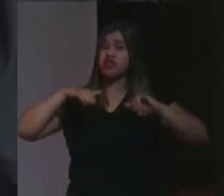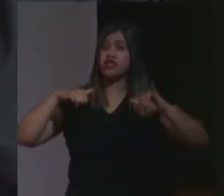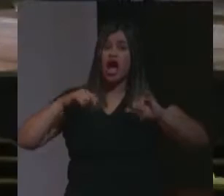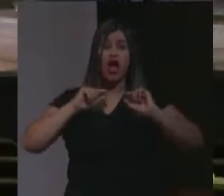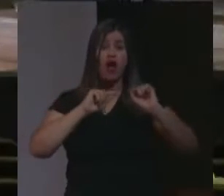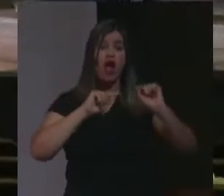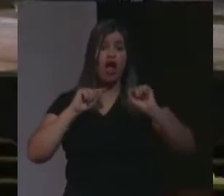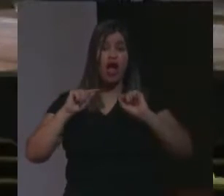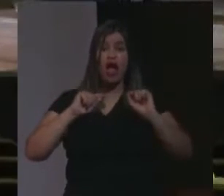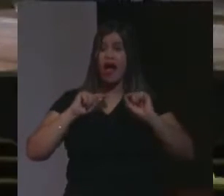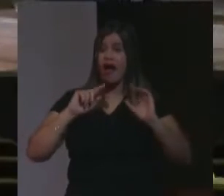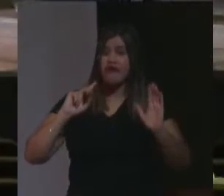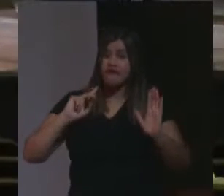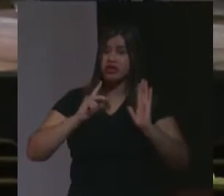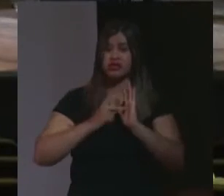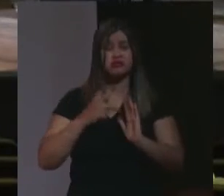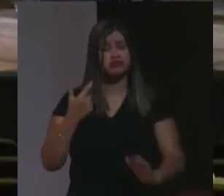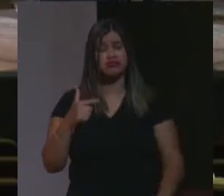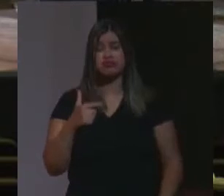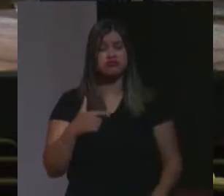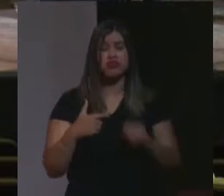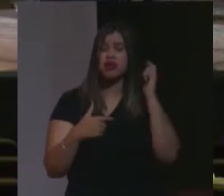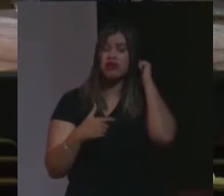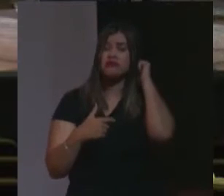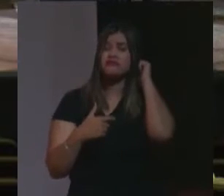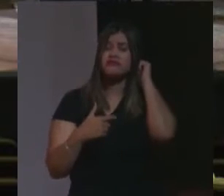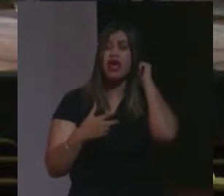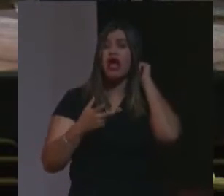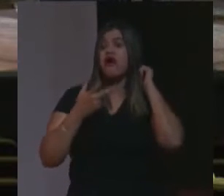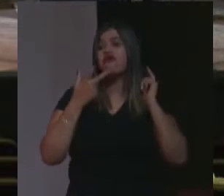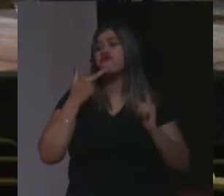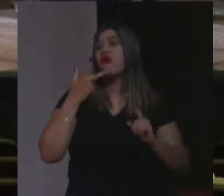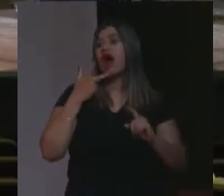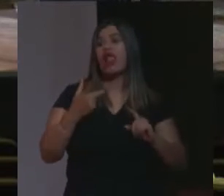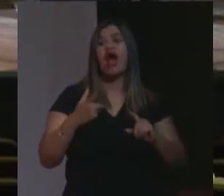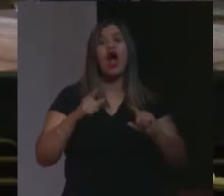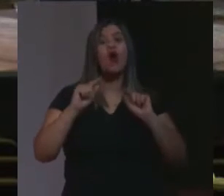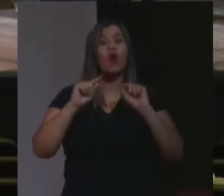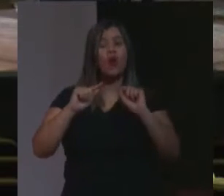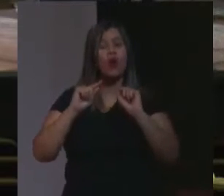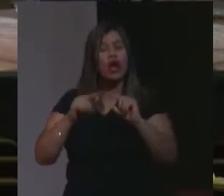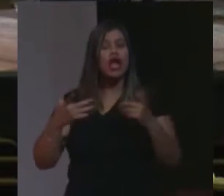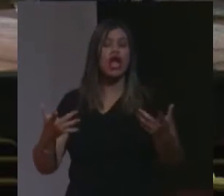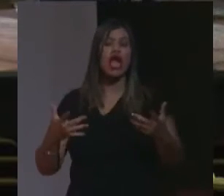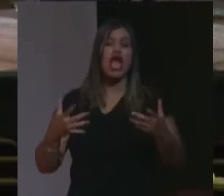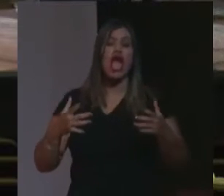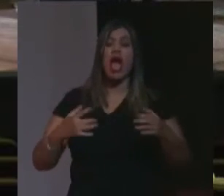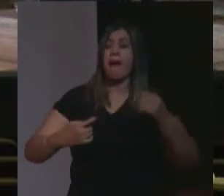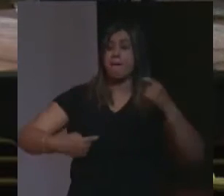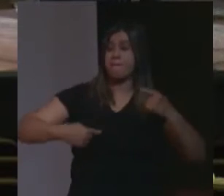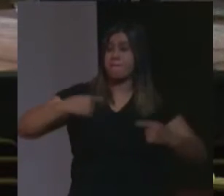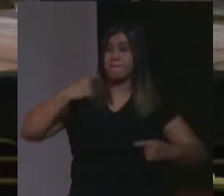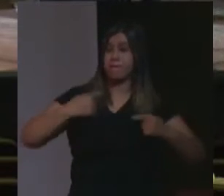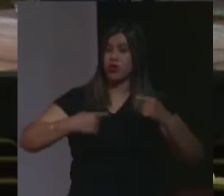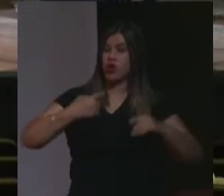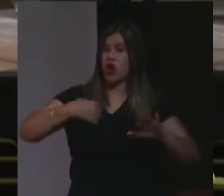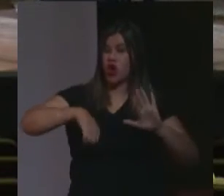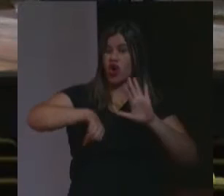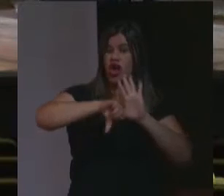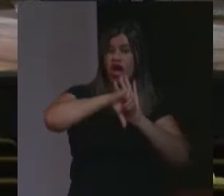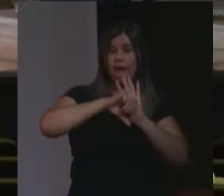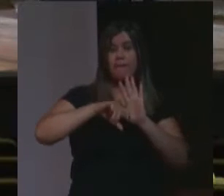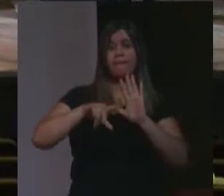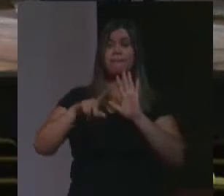realidade dos fatos e é contra a natureza das coisas. Eu não posso aqui afirmar que esta política criminosa do